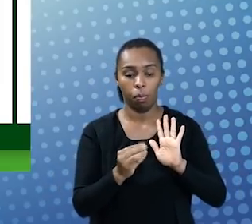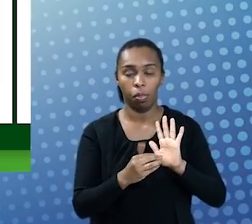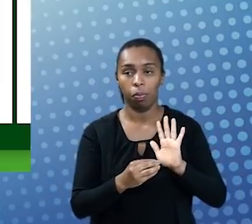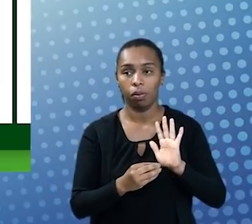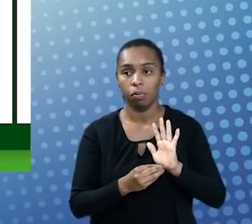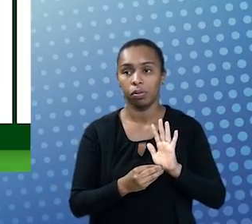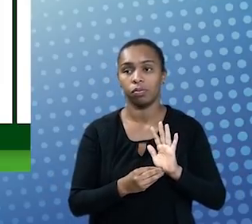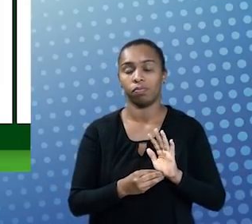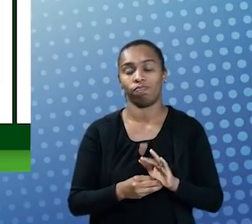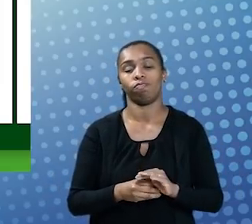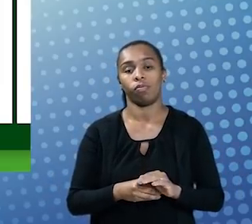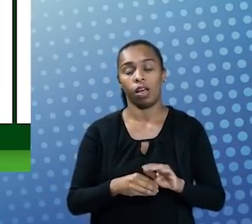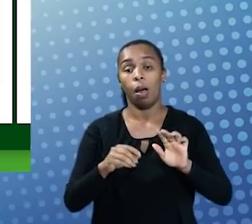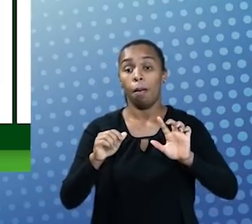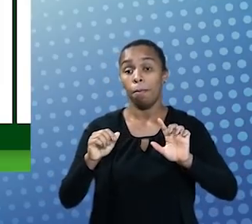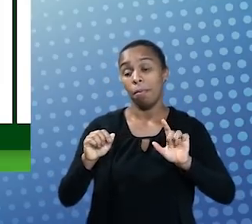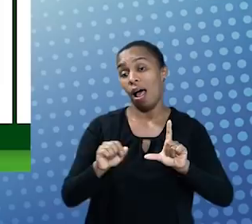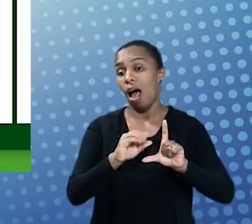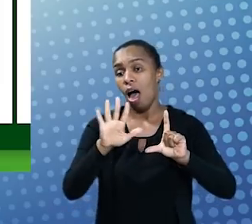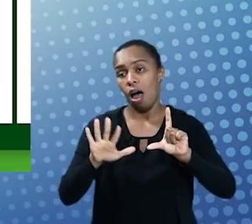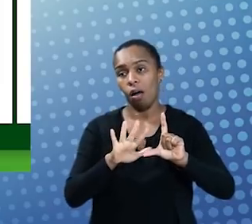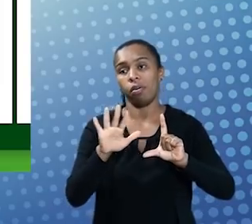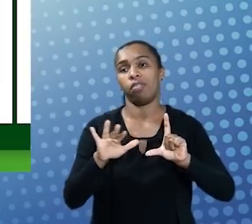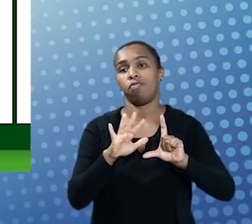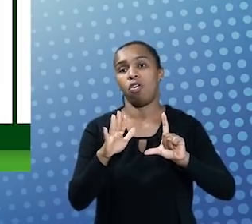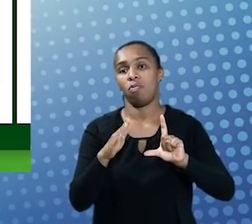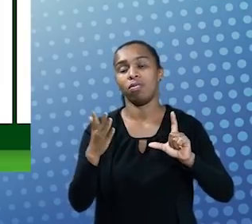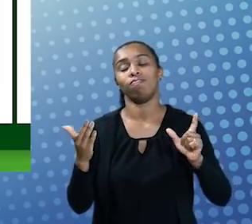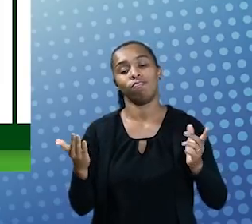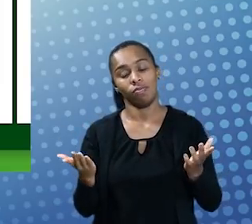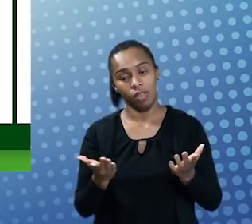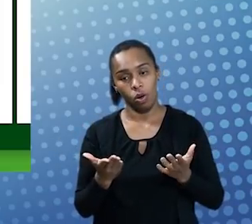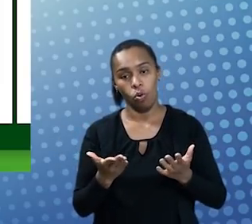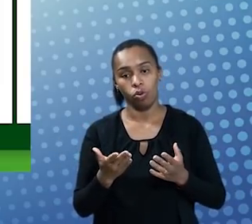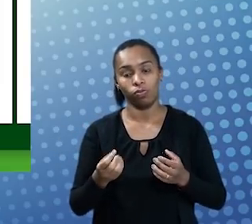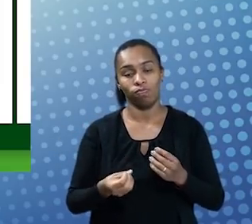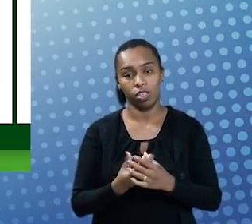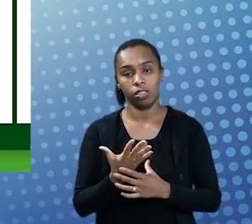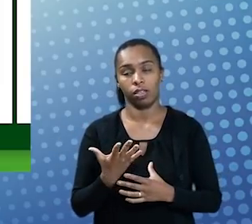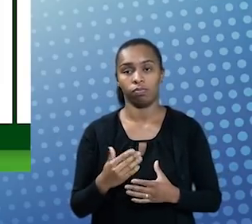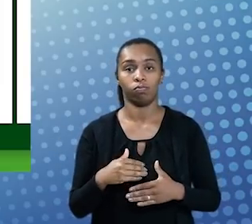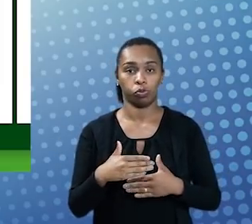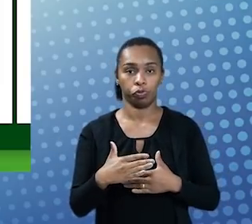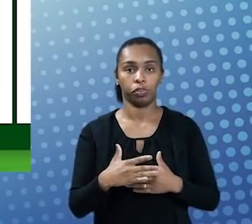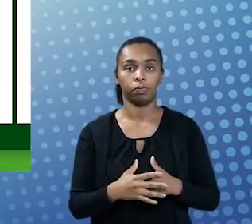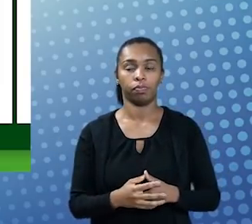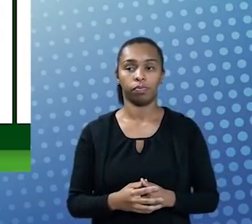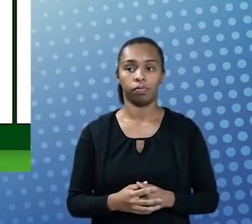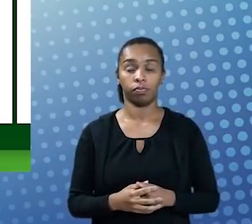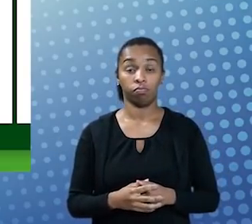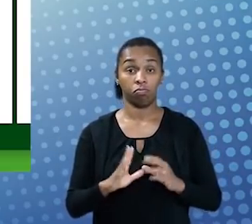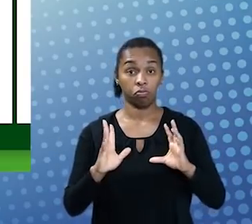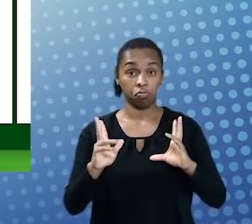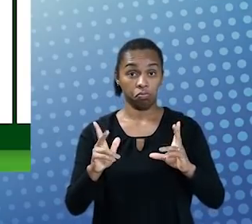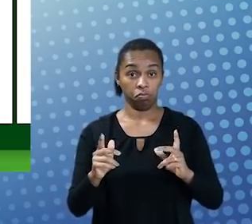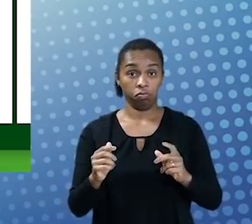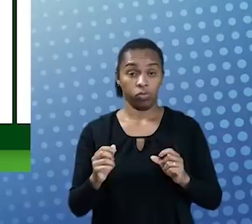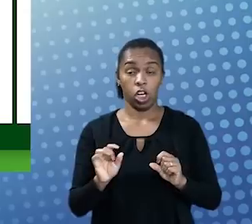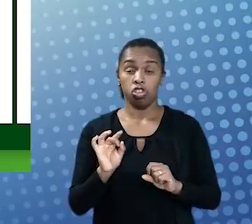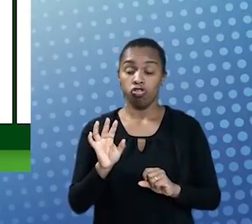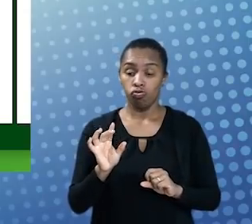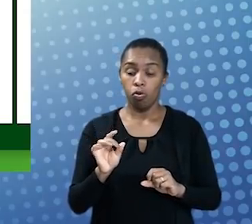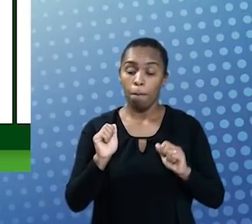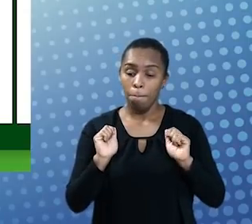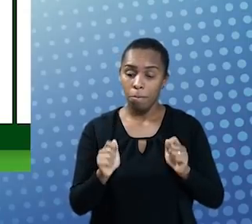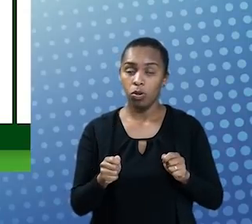para além, inclusive, da plataforma que hoje está sendo lançada. Podemos avançar? E tudo isso só